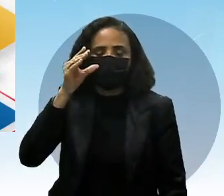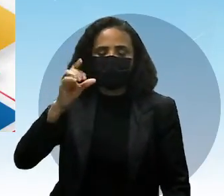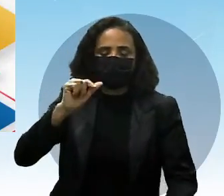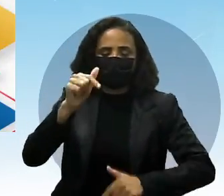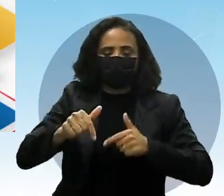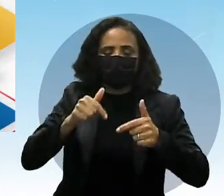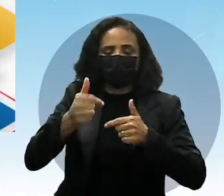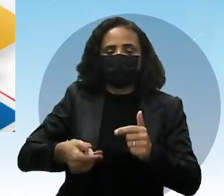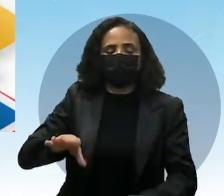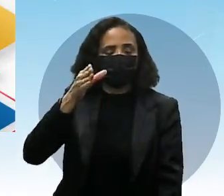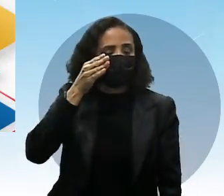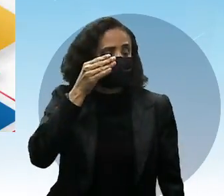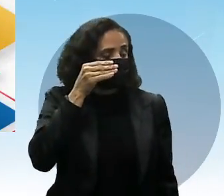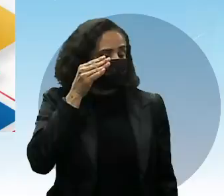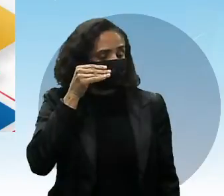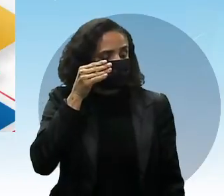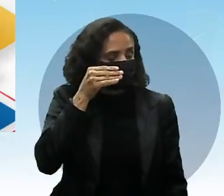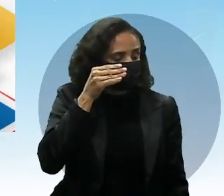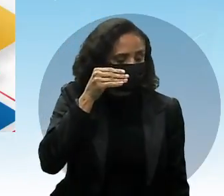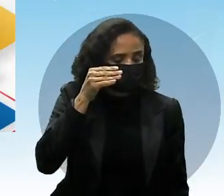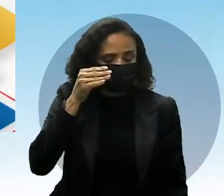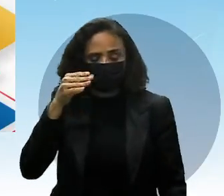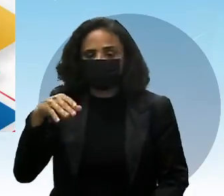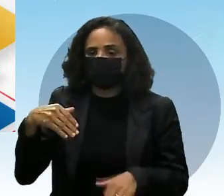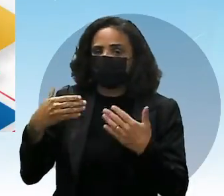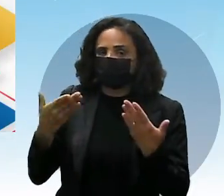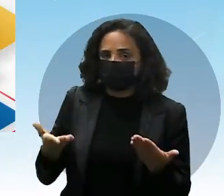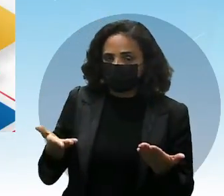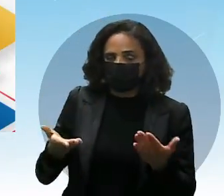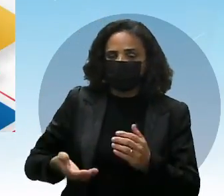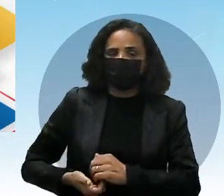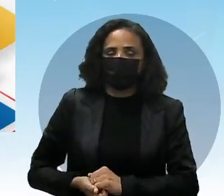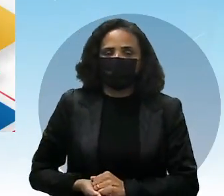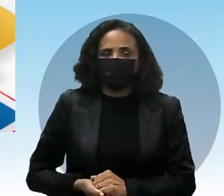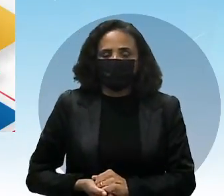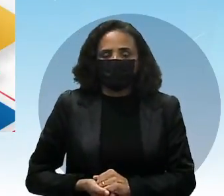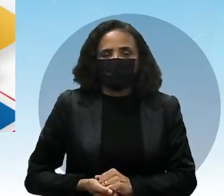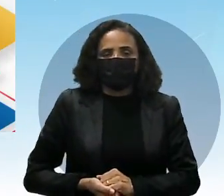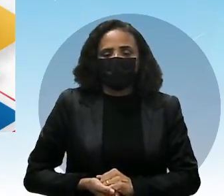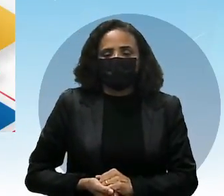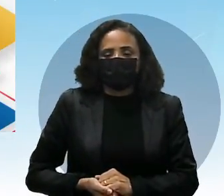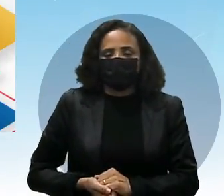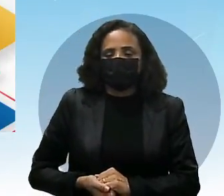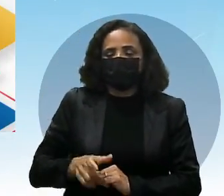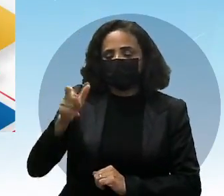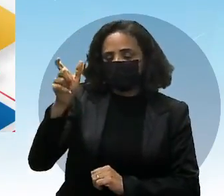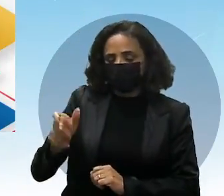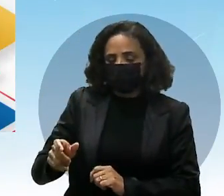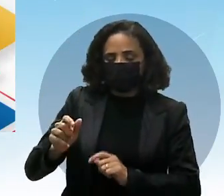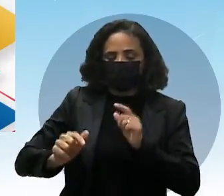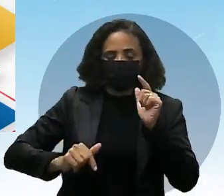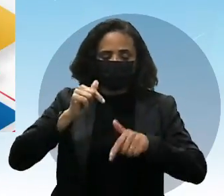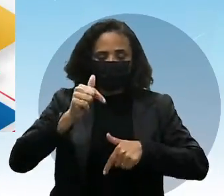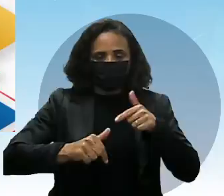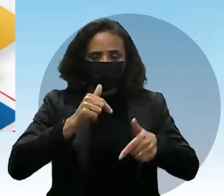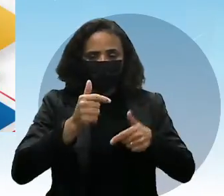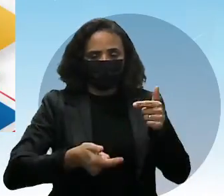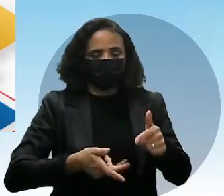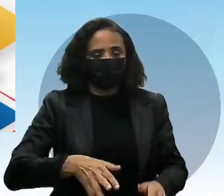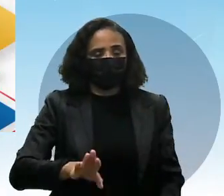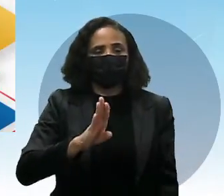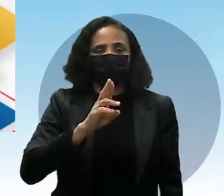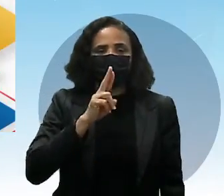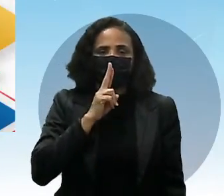dela e não deixa os outros fazerem o trabalho que eles são deles, né? Então, ele fez ótimo também, não respondeu.